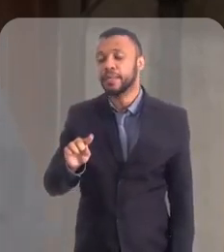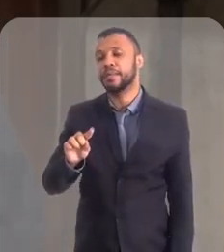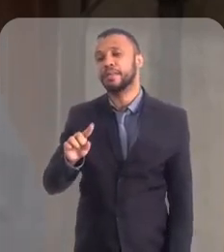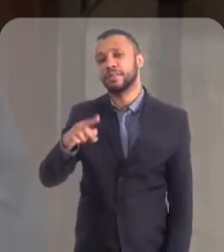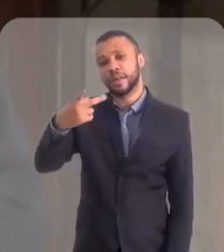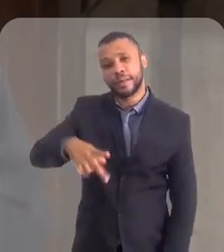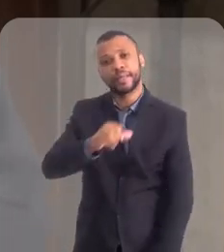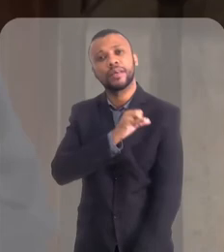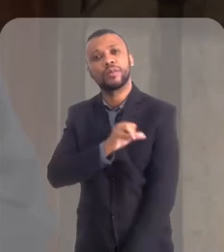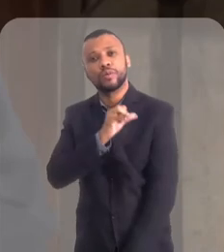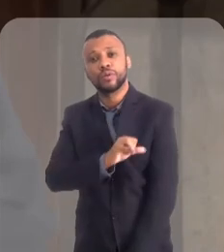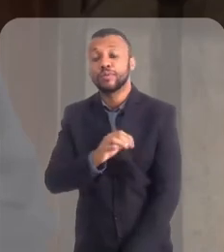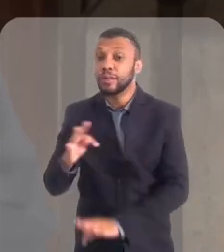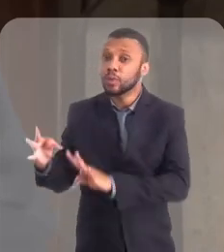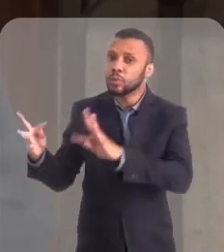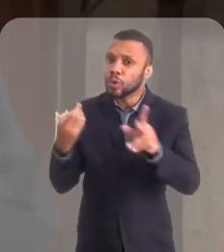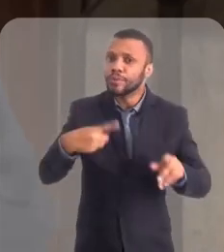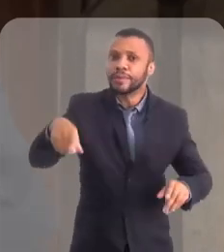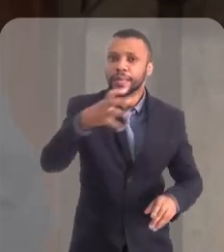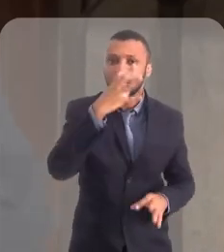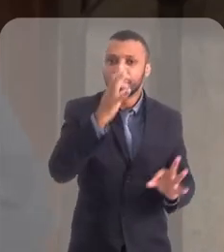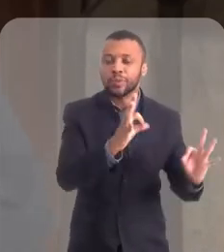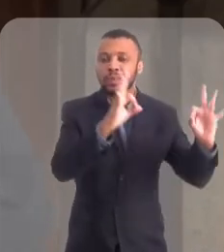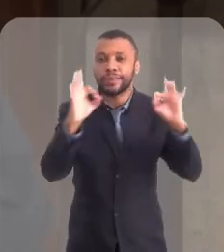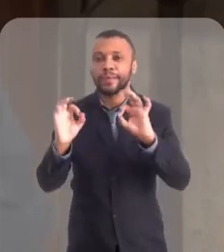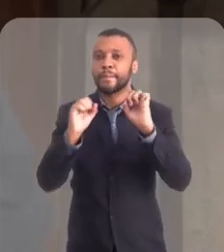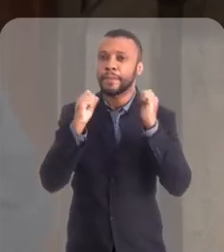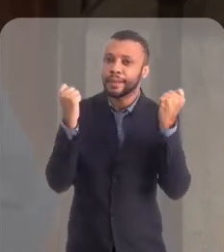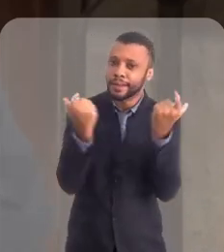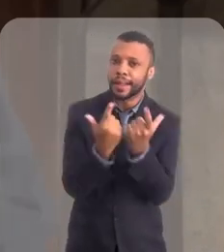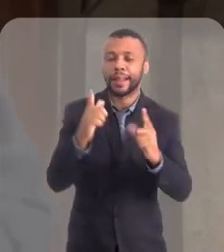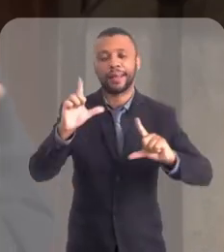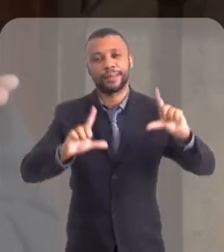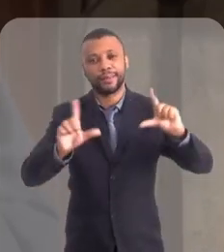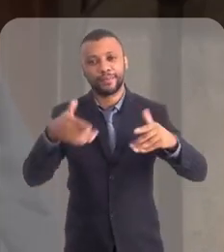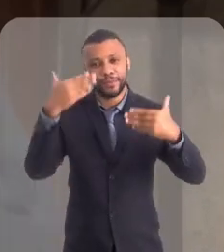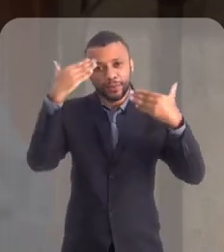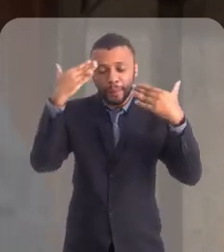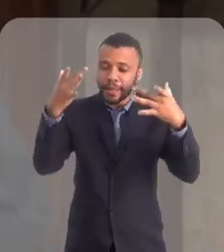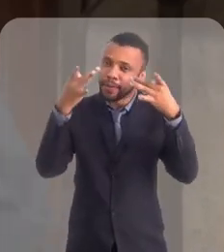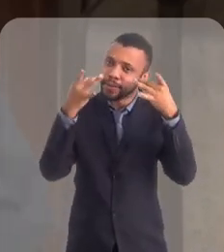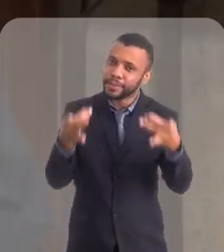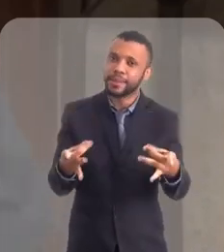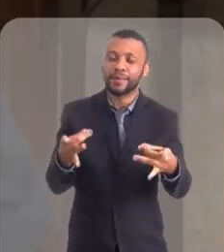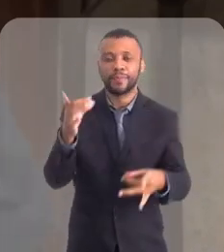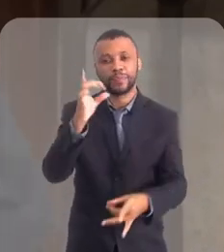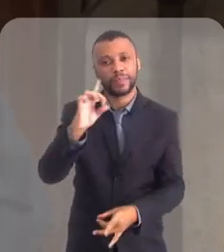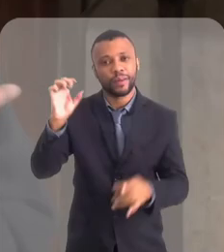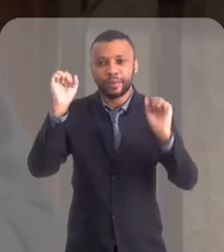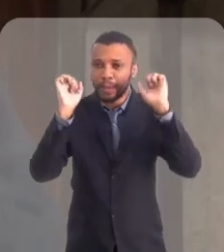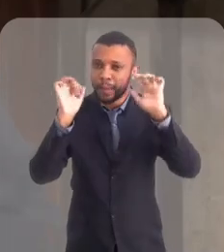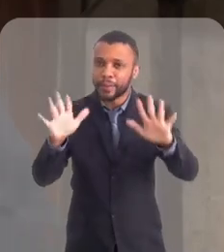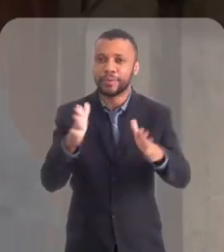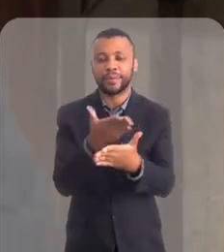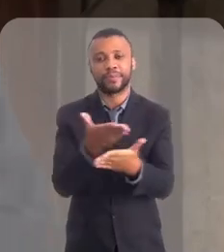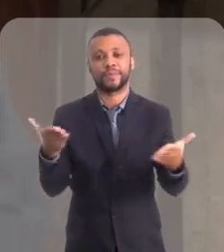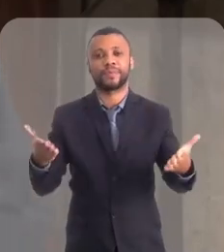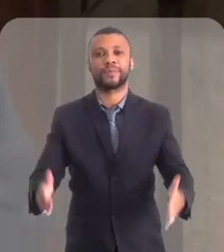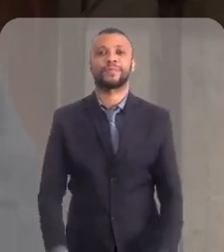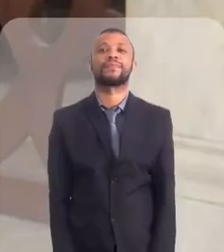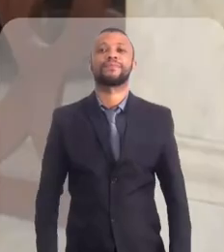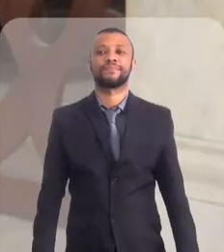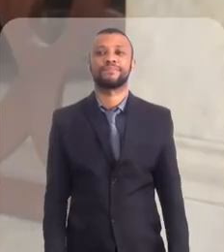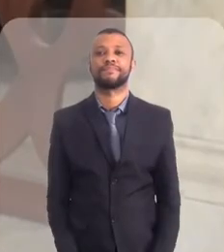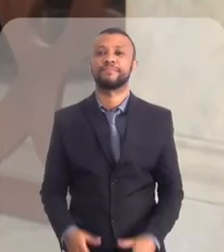todos os que nos assistem pela TV Alerja. Muito obrigado pela atenção. Que Deus abençoe a